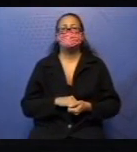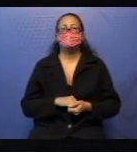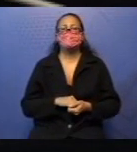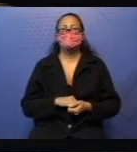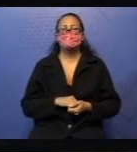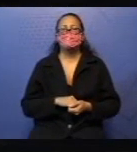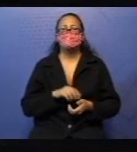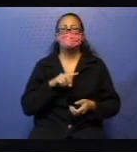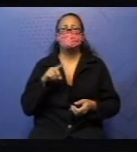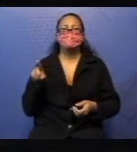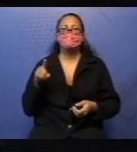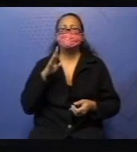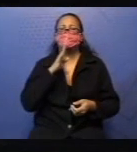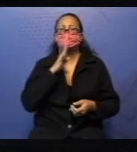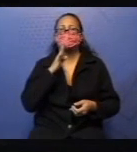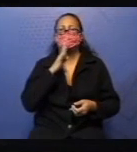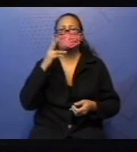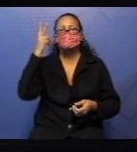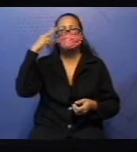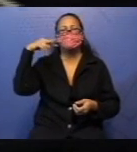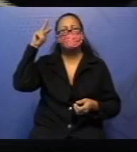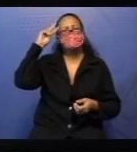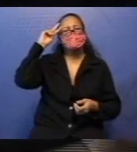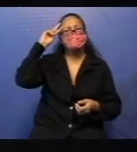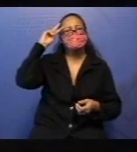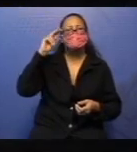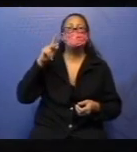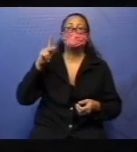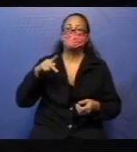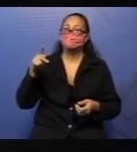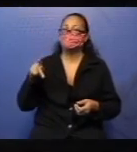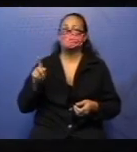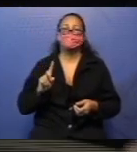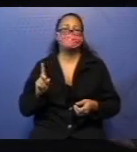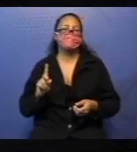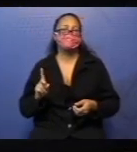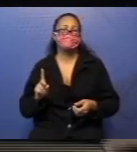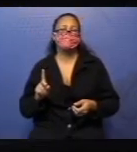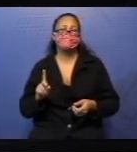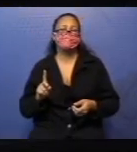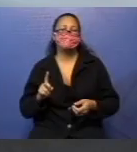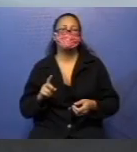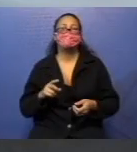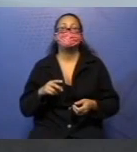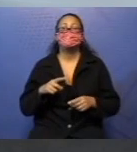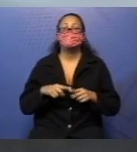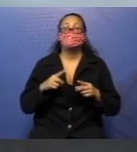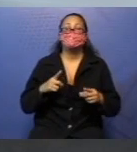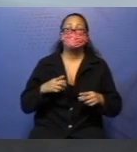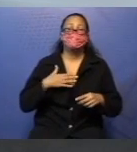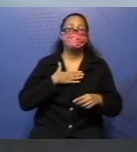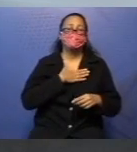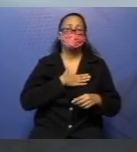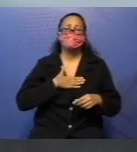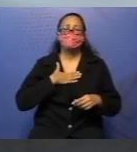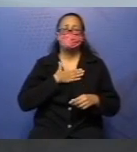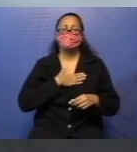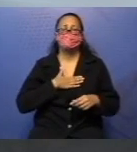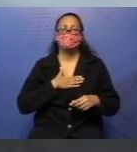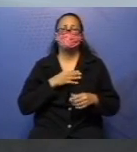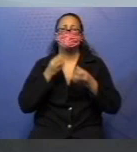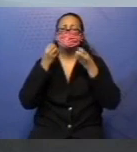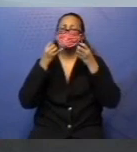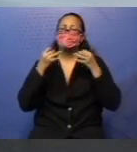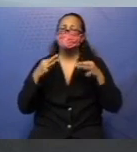Você conhecia essa historinha? Eu não. E achei uma graça, gente. Uma gracinha. Porque explica bem o poder